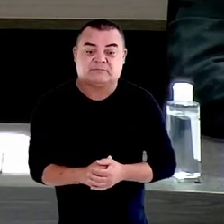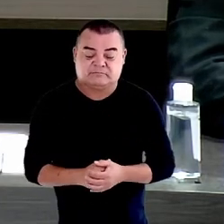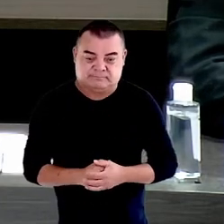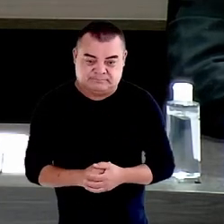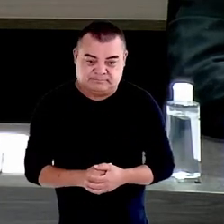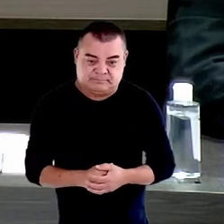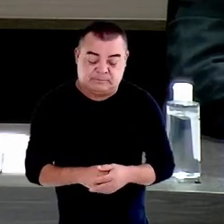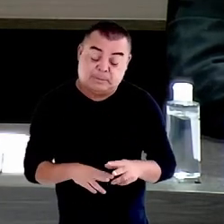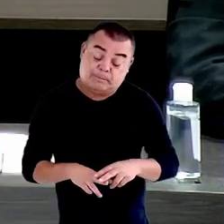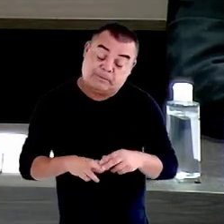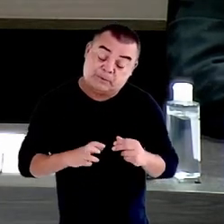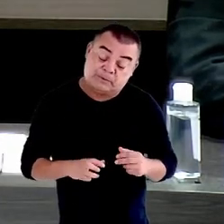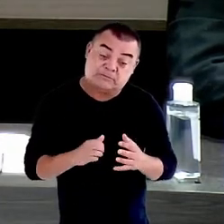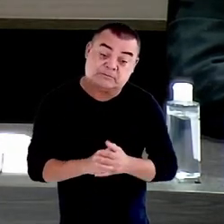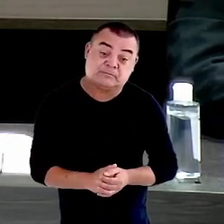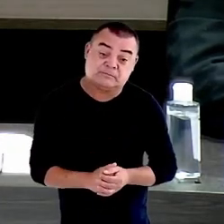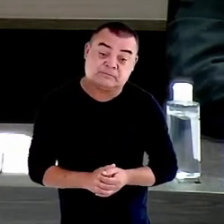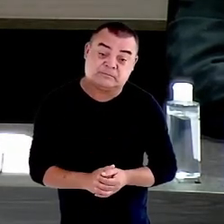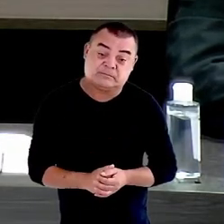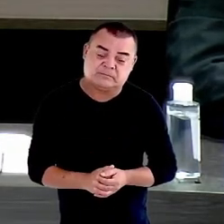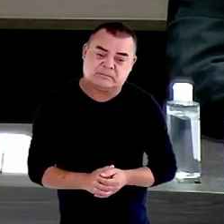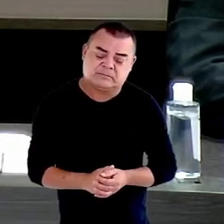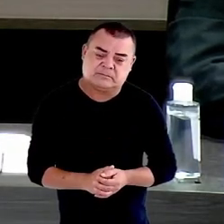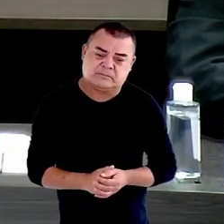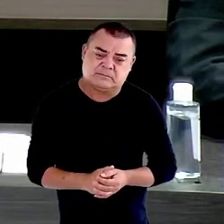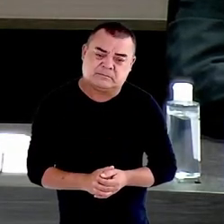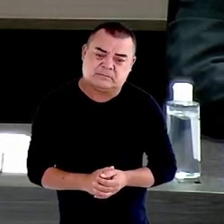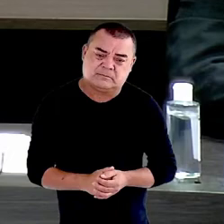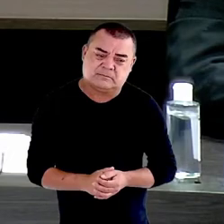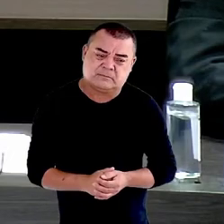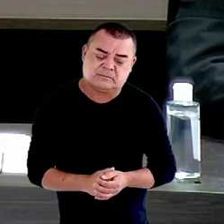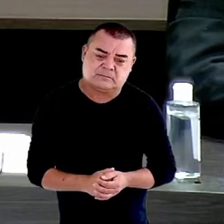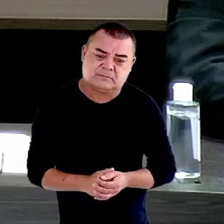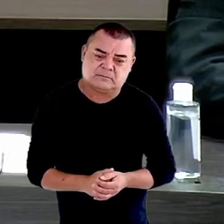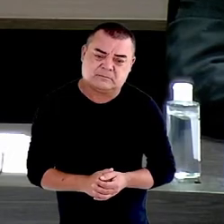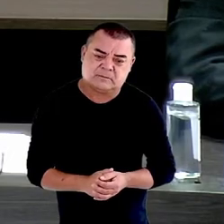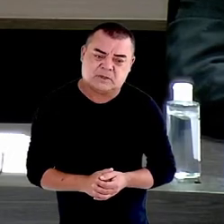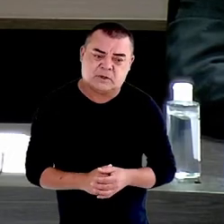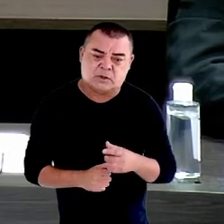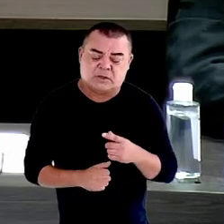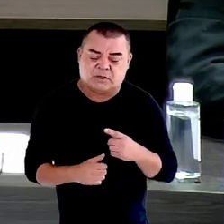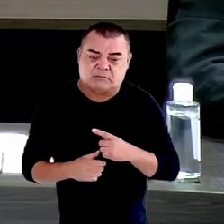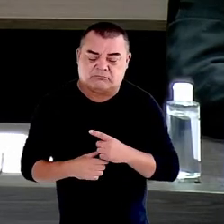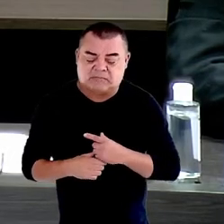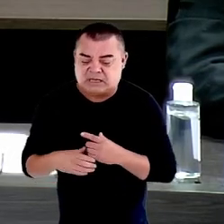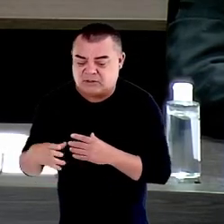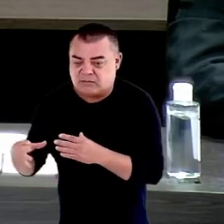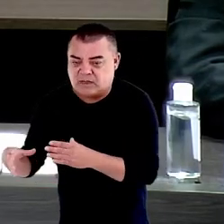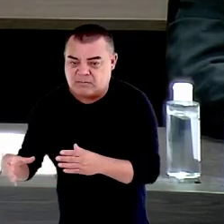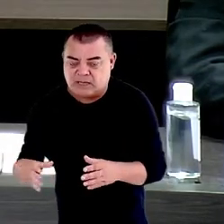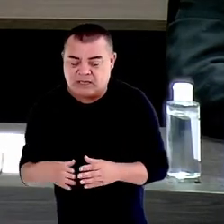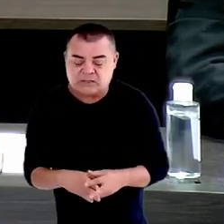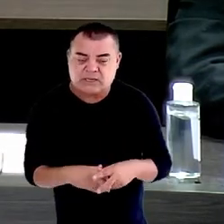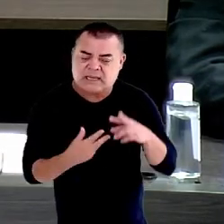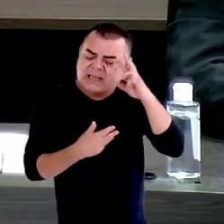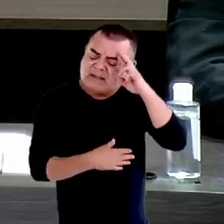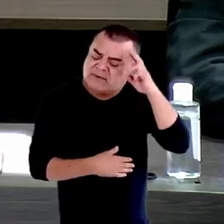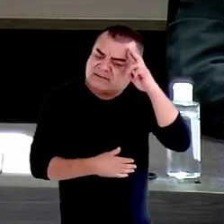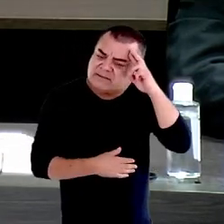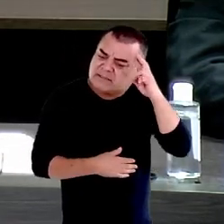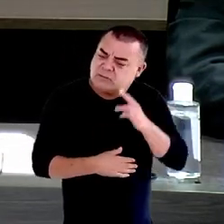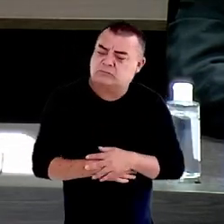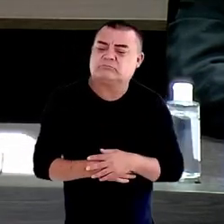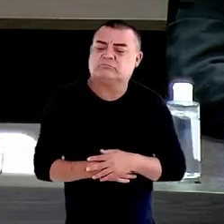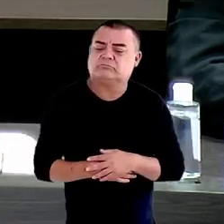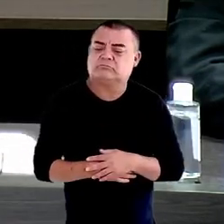por essa causa, tem por ambiente a promoção de reflexões sobre o direito humano à alimentação,